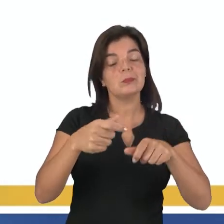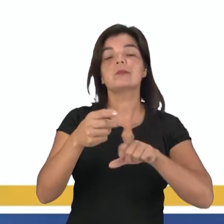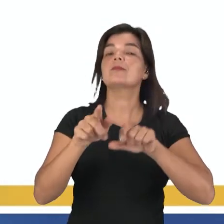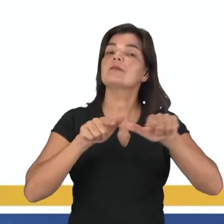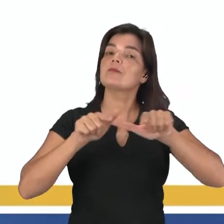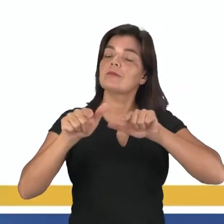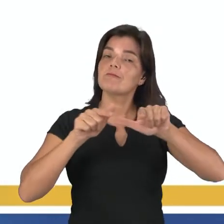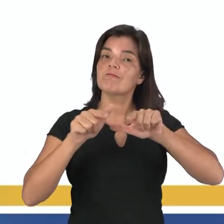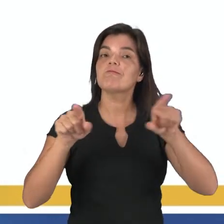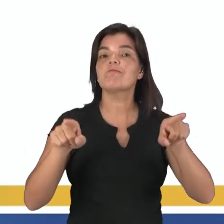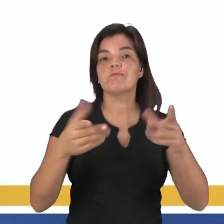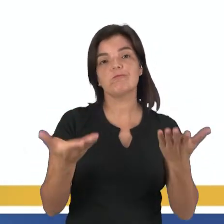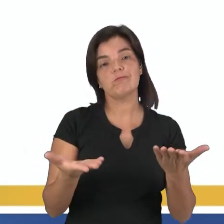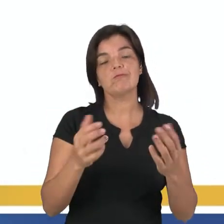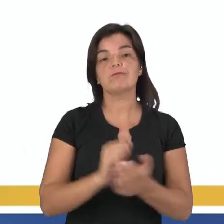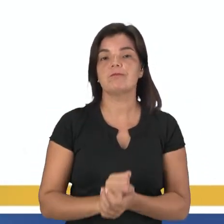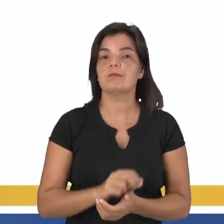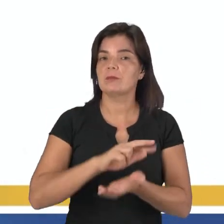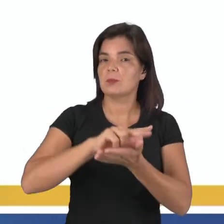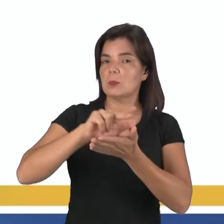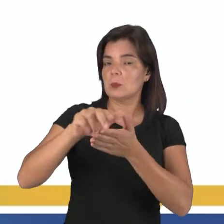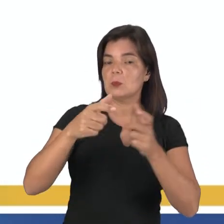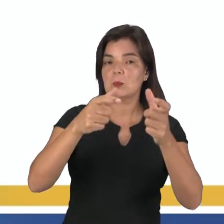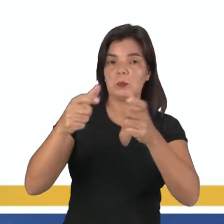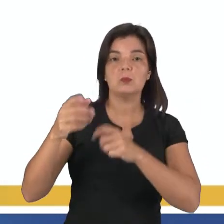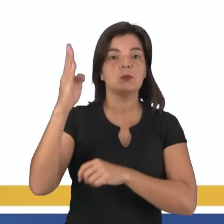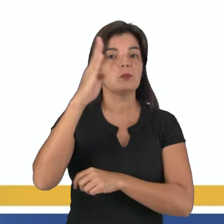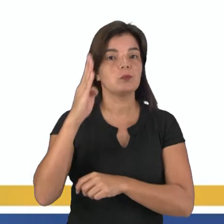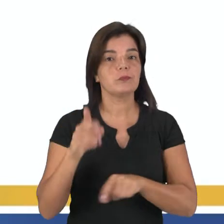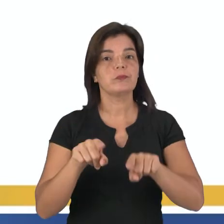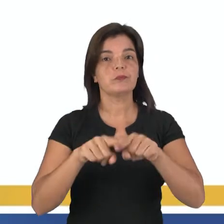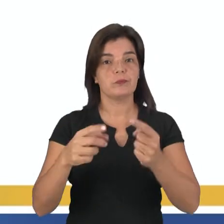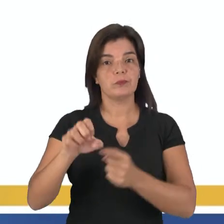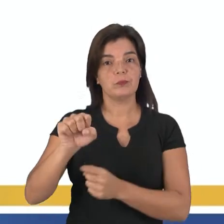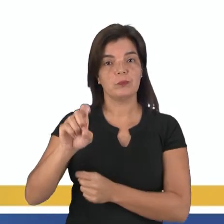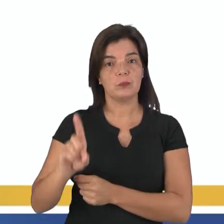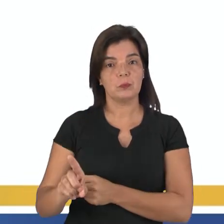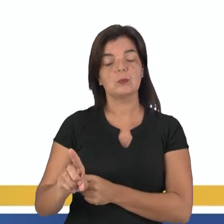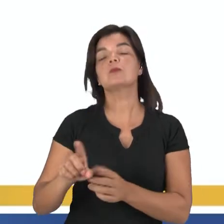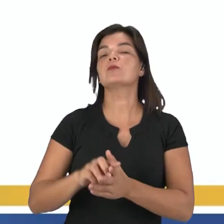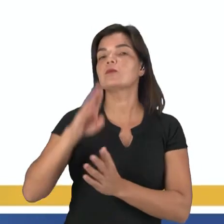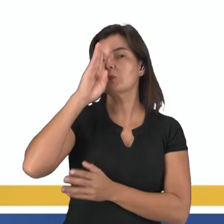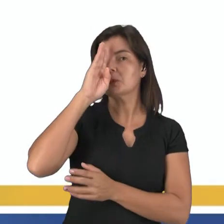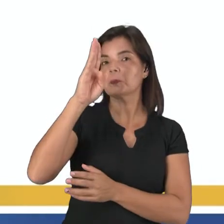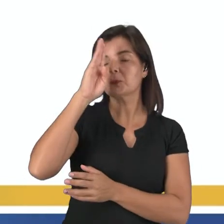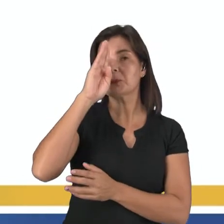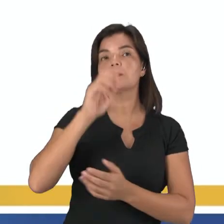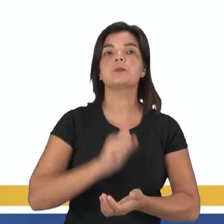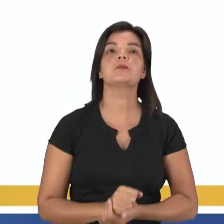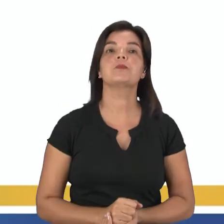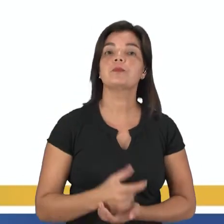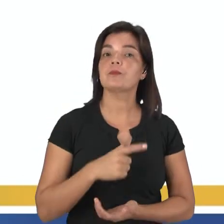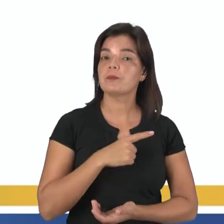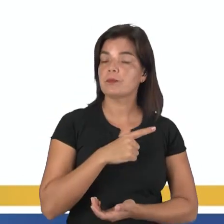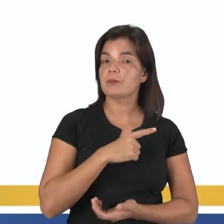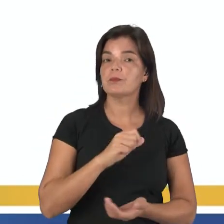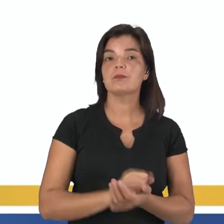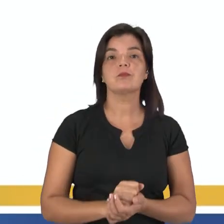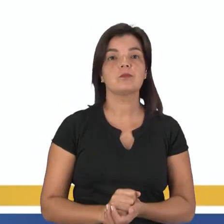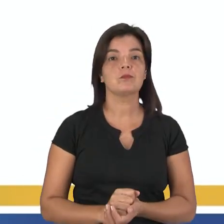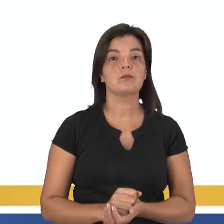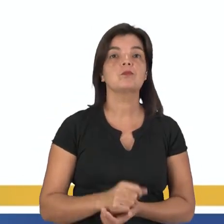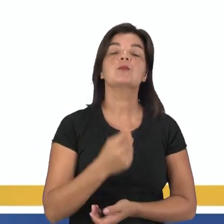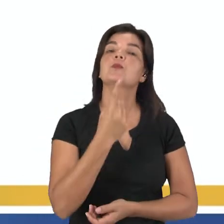repulsão de trabalhadores para várias áreas do Brasil, mas a região sudeste foi a principal dela. Então, você tem a região